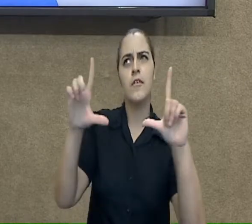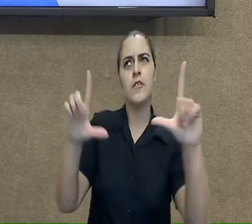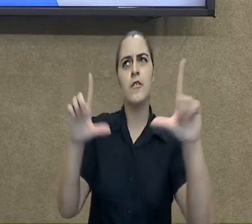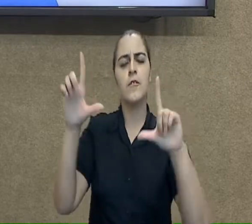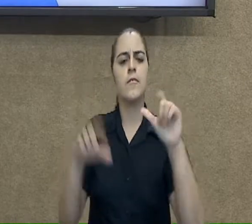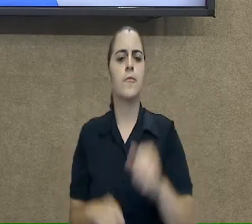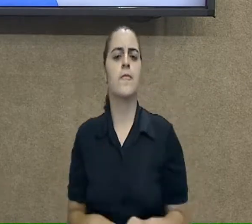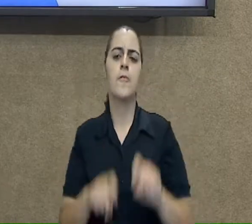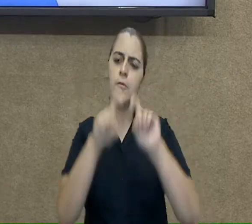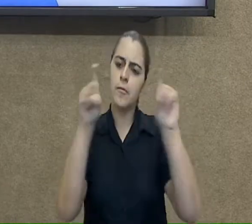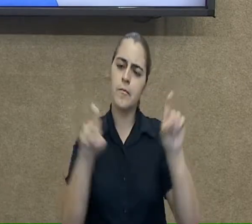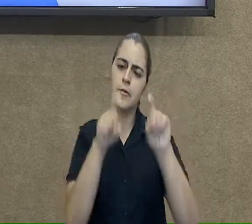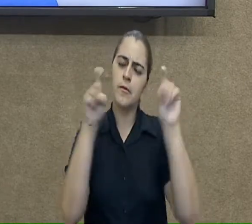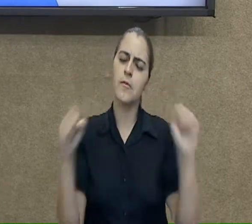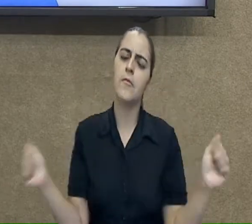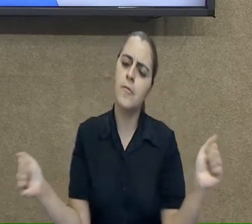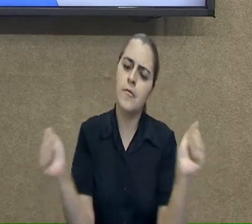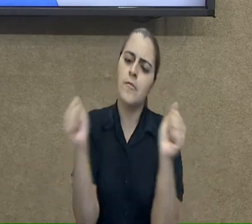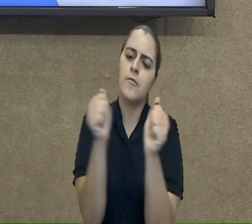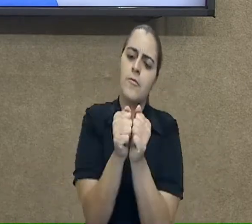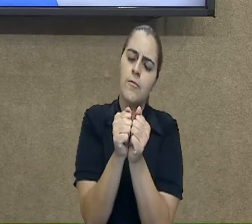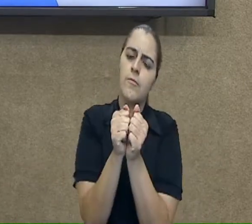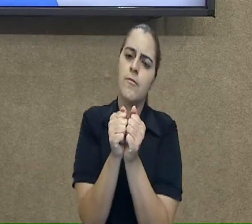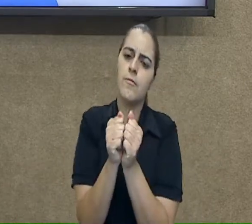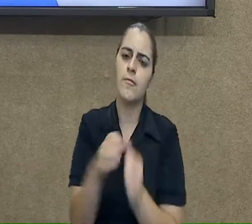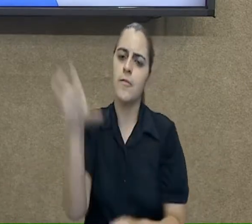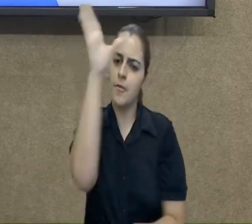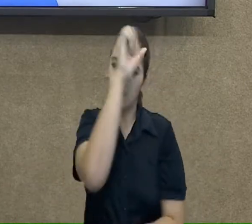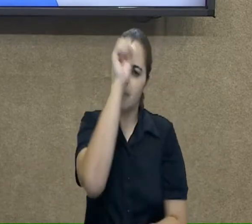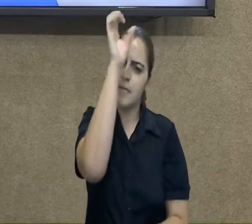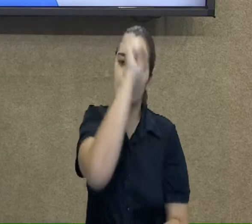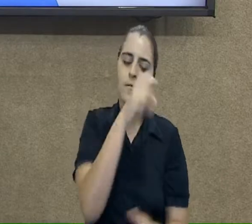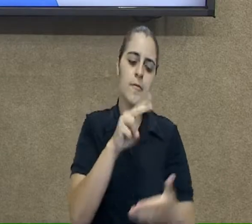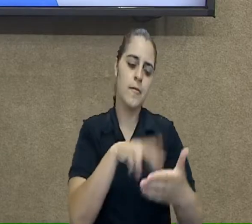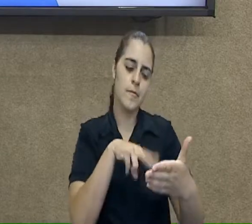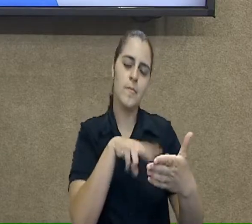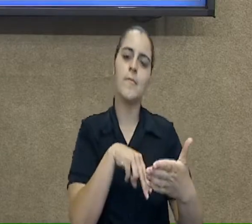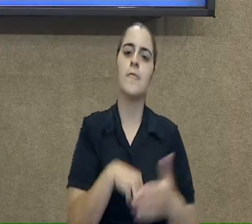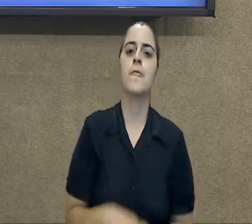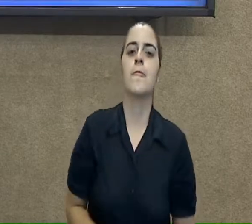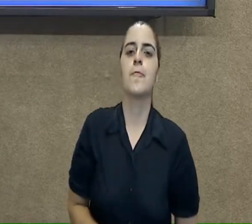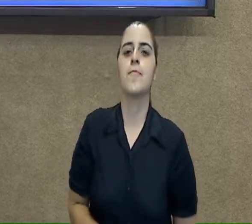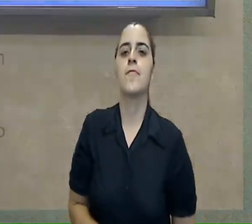ou do seu computador, nós estaremos agora fazendo a leitura.